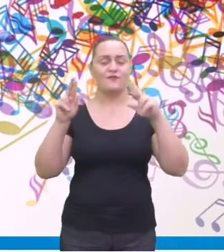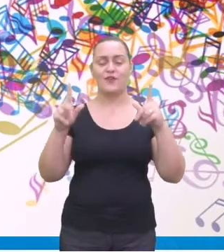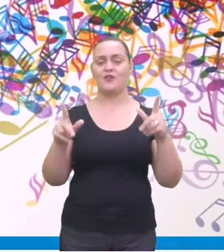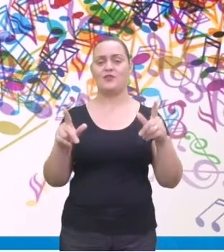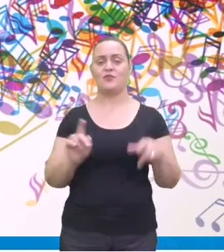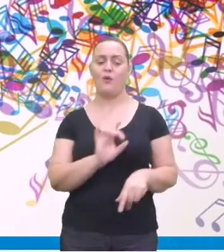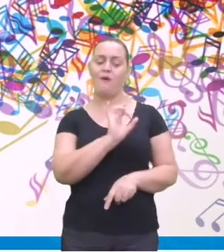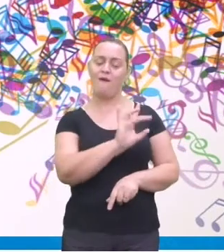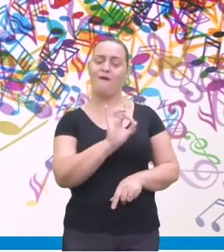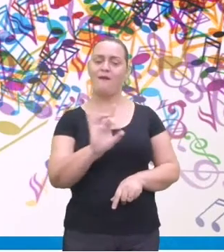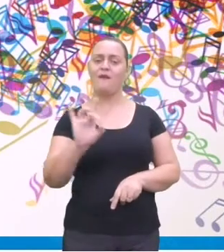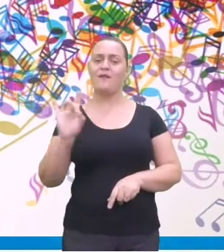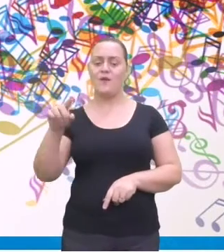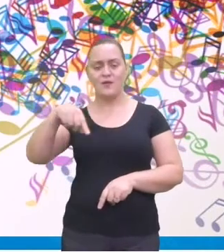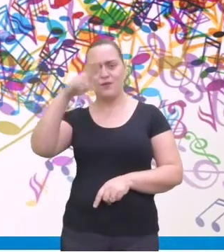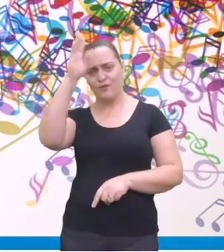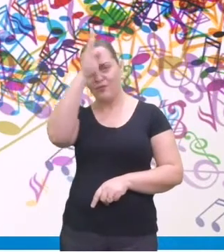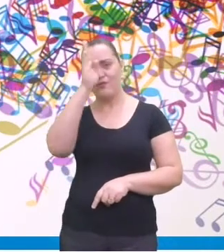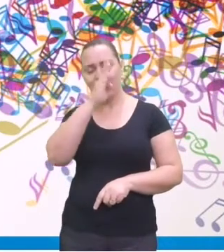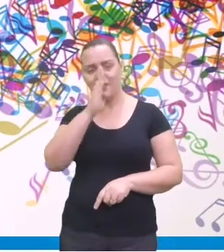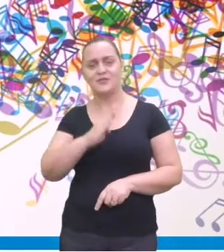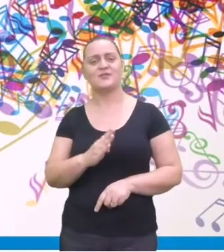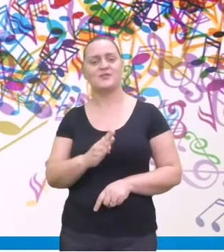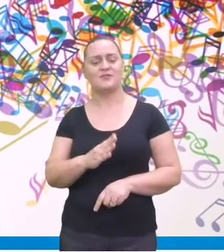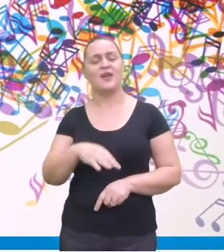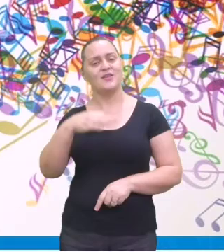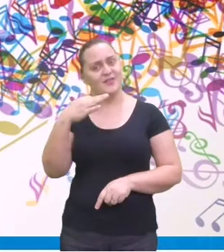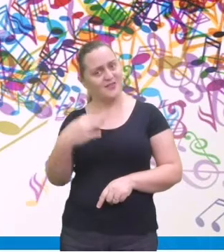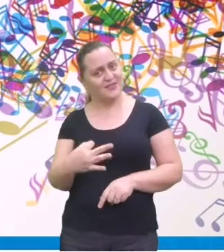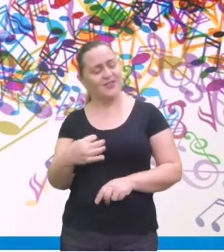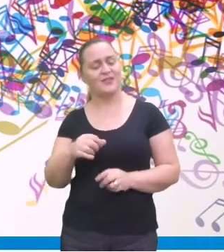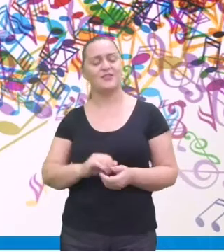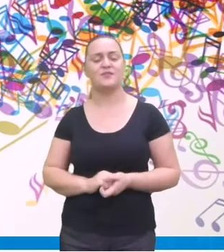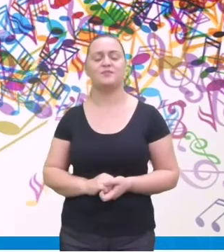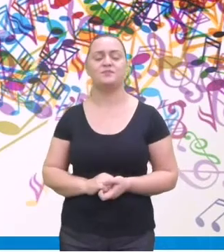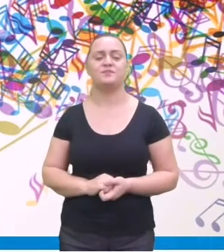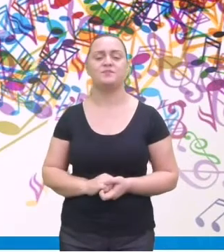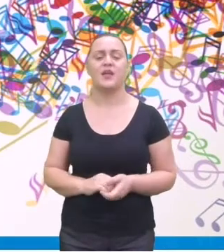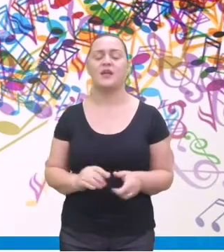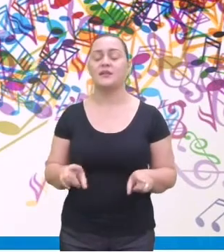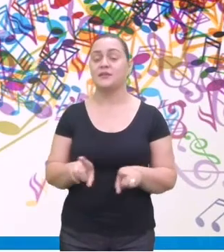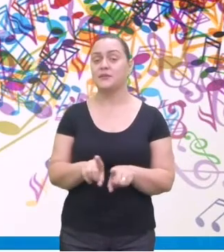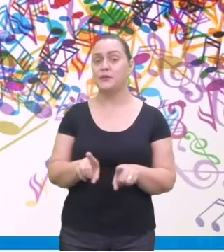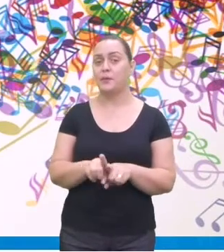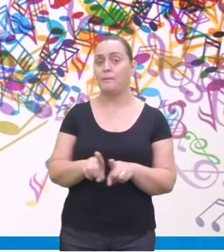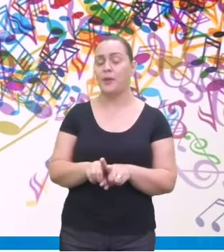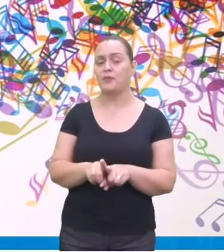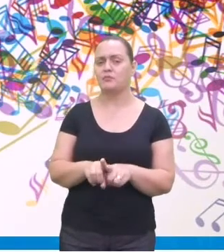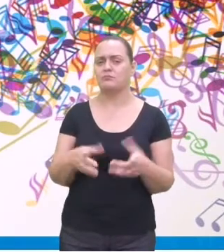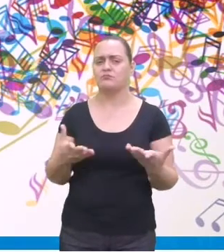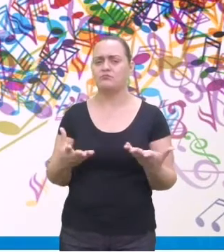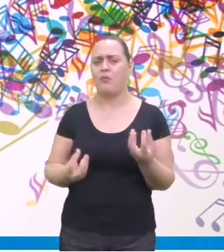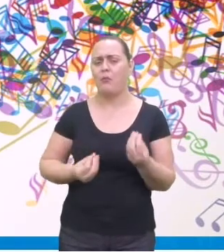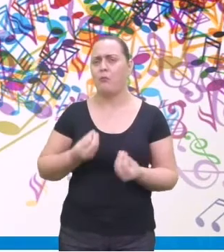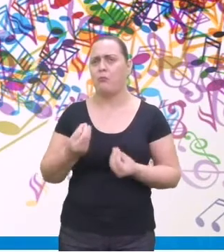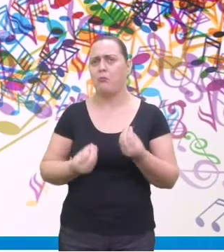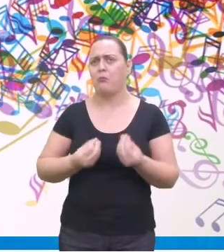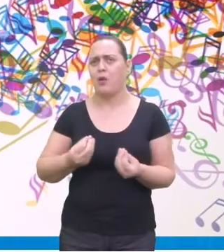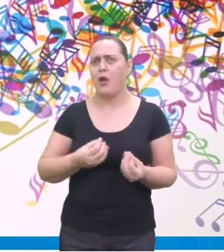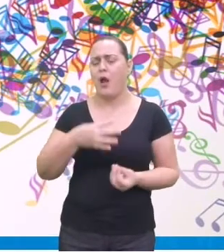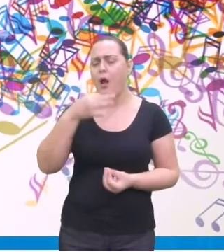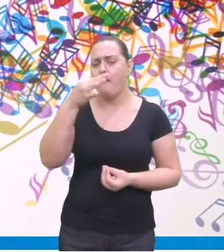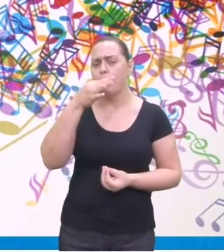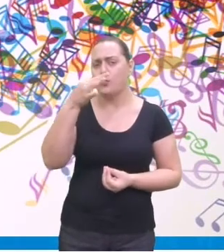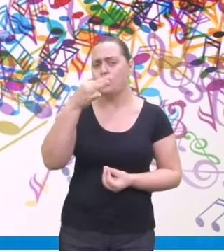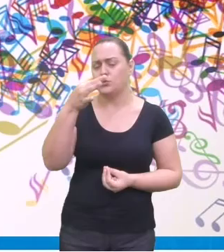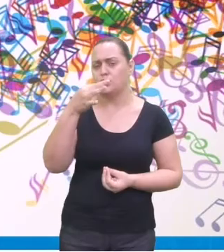identificáveis, Nos identifica. Já o estilo musical é algo mais específico. Por exemplo,